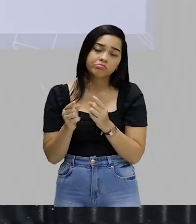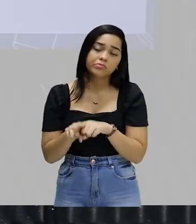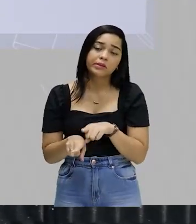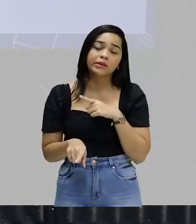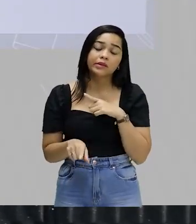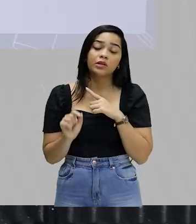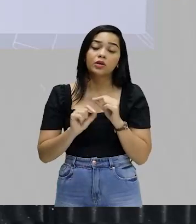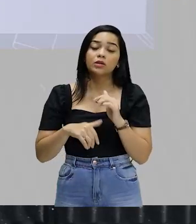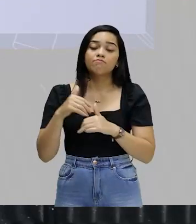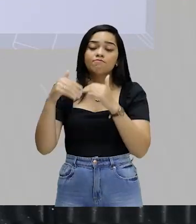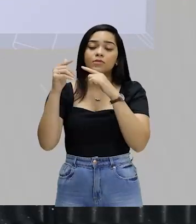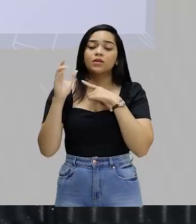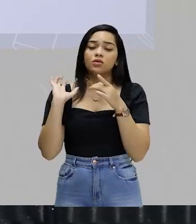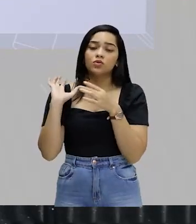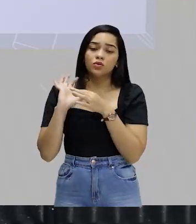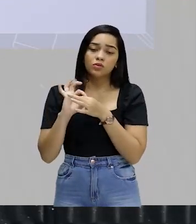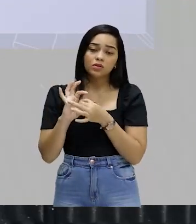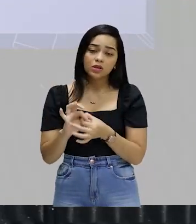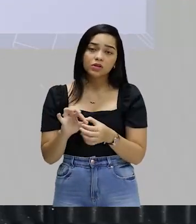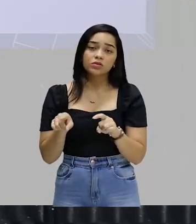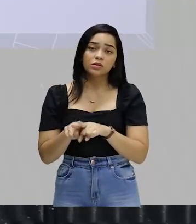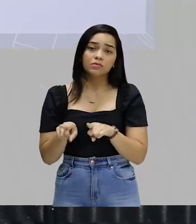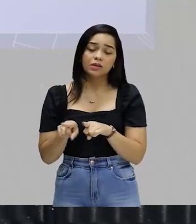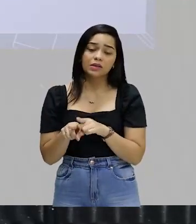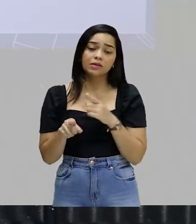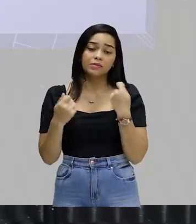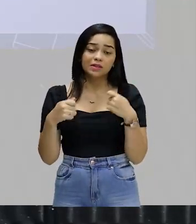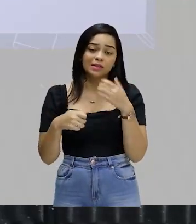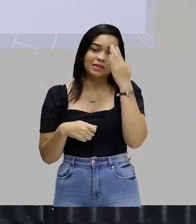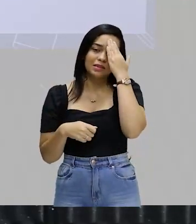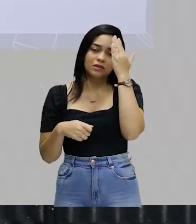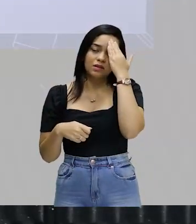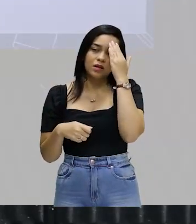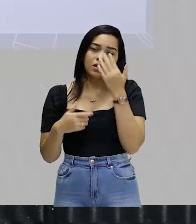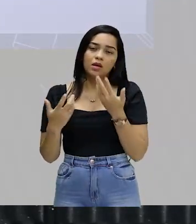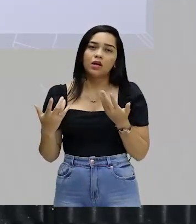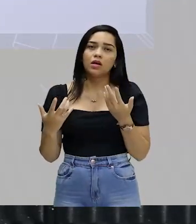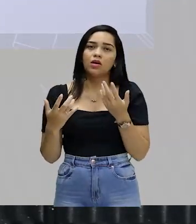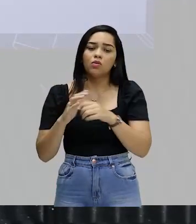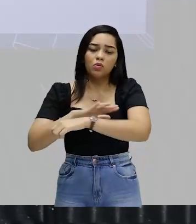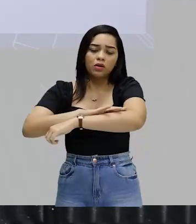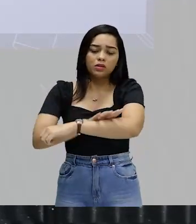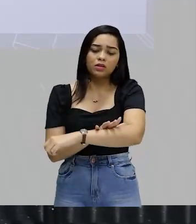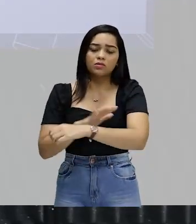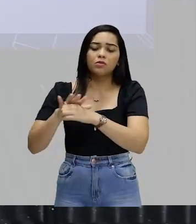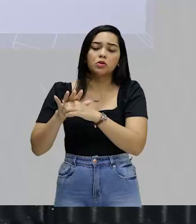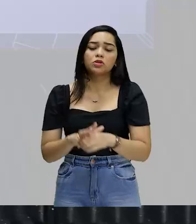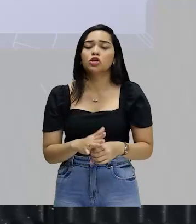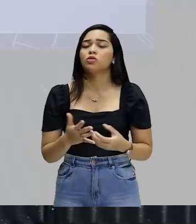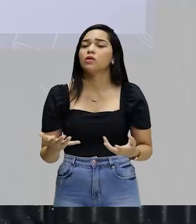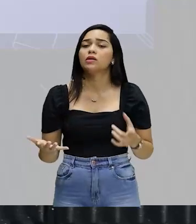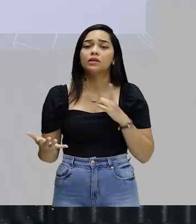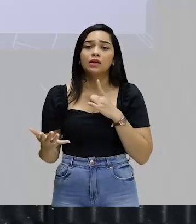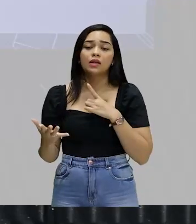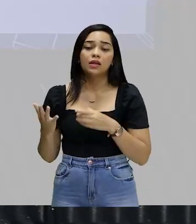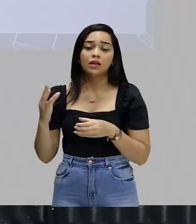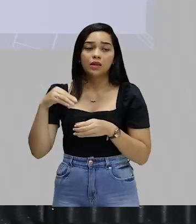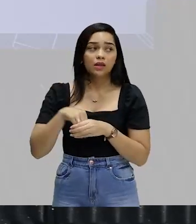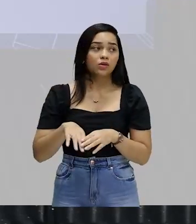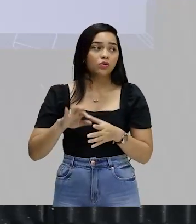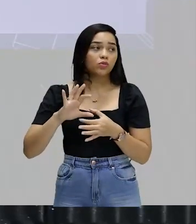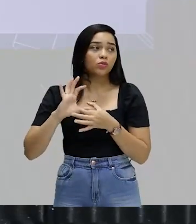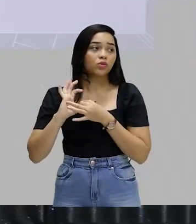todo tem a ver com esse contexto. A gente sempre tem que entender o racismo e o preconceito dentro dos